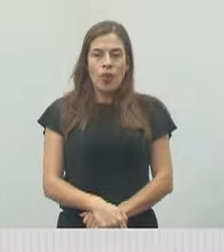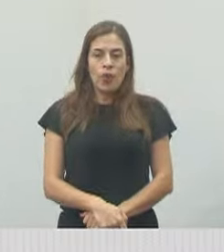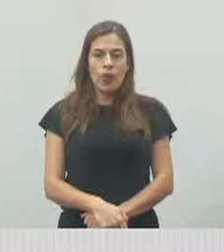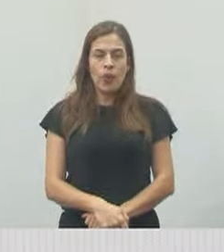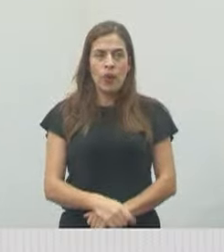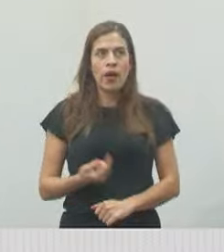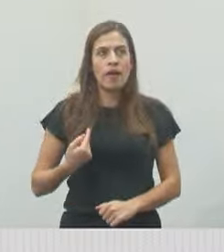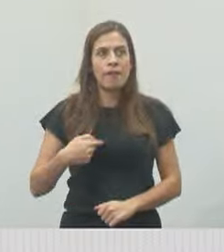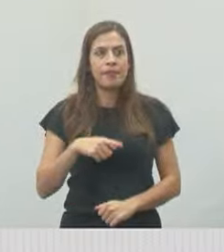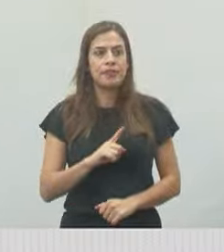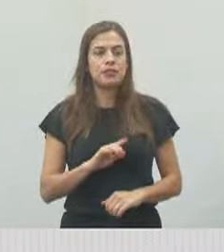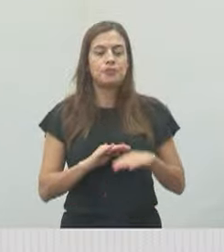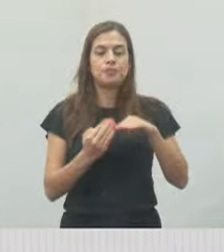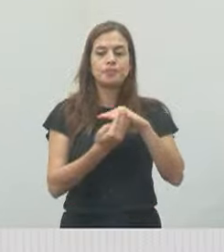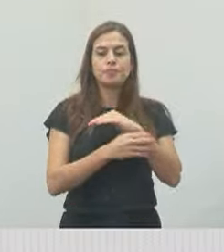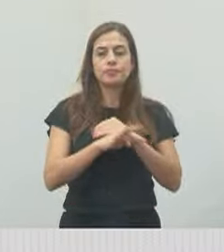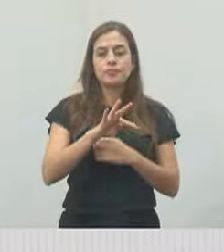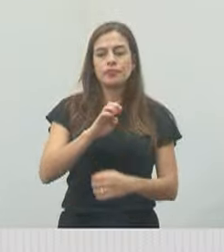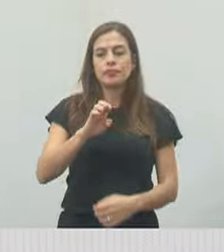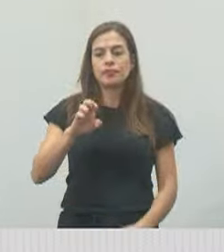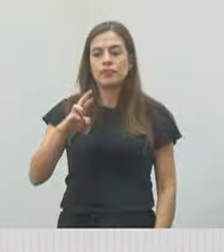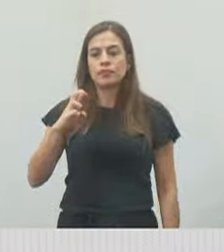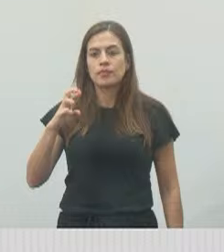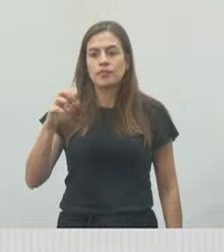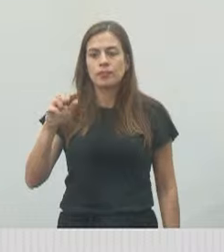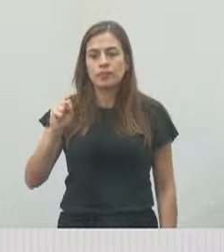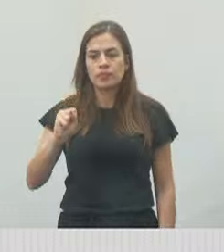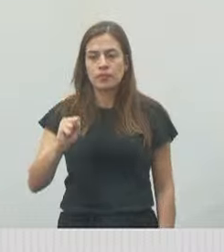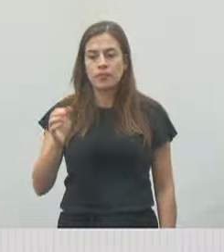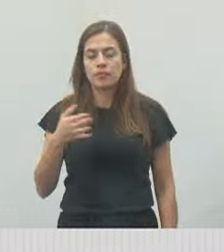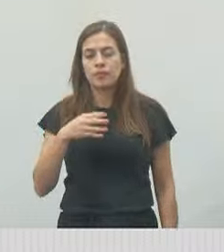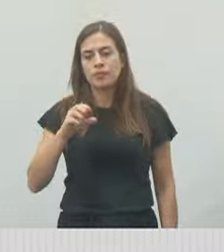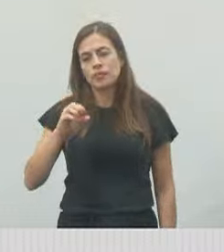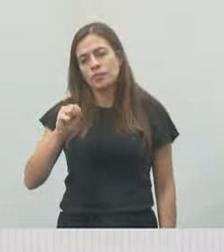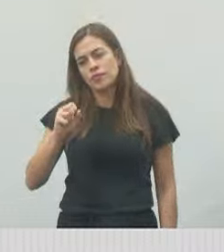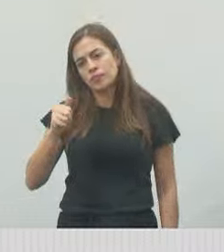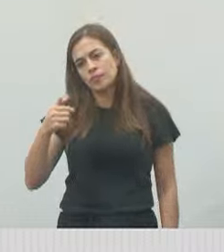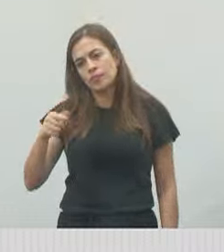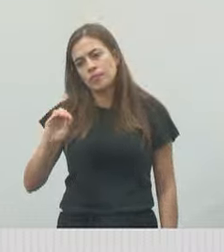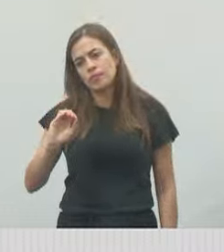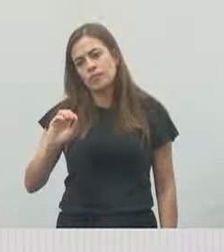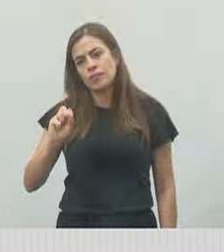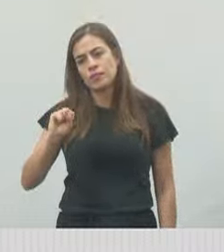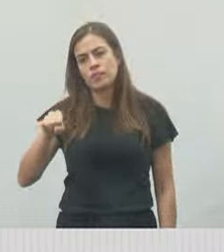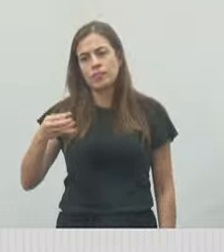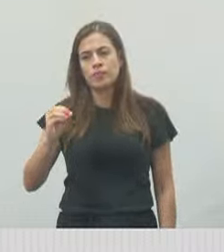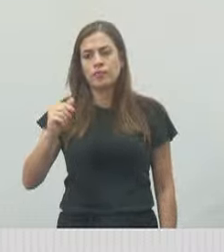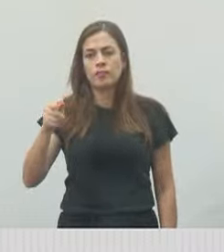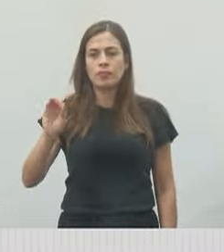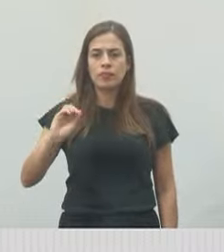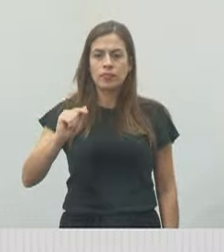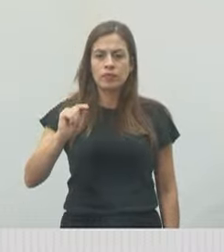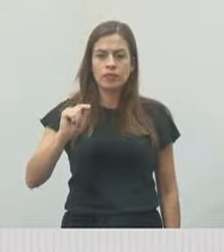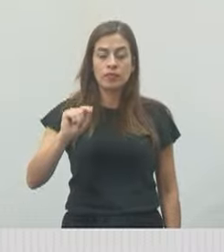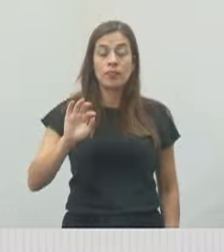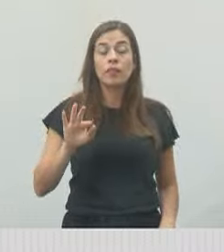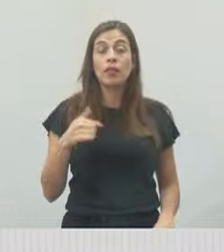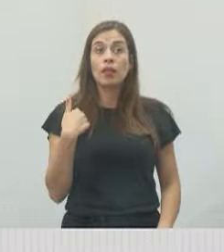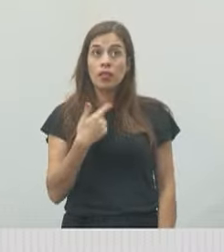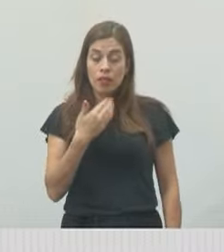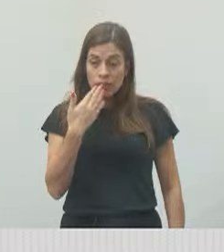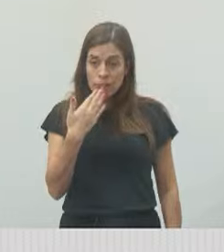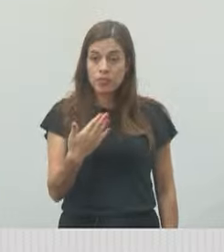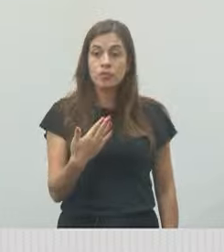Estive lá no Terra de São João, na rua Gebrail Esper. Nós solicitamos a